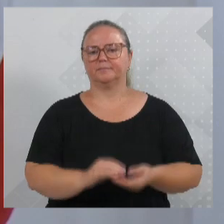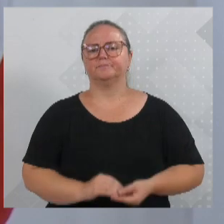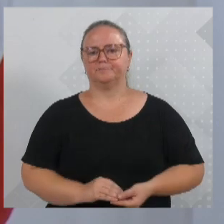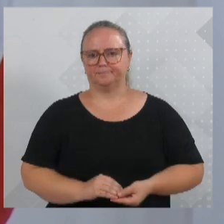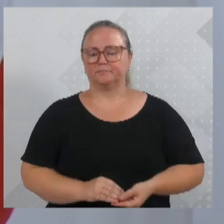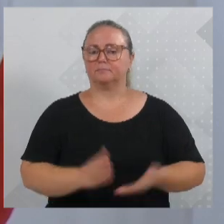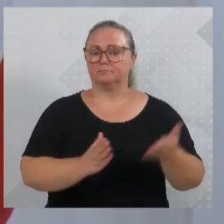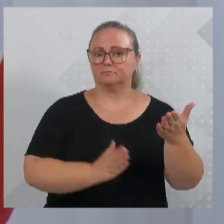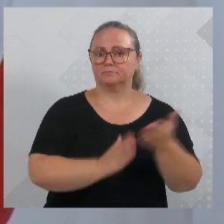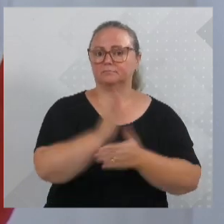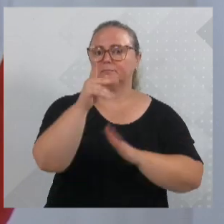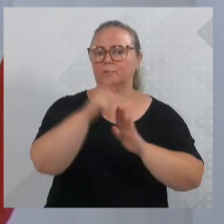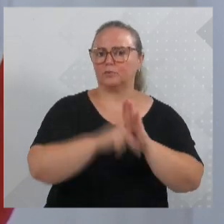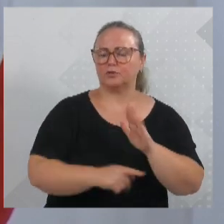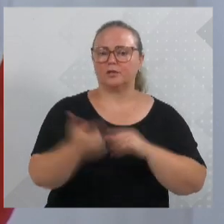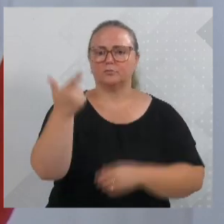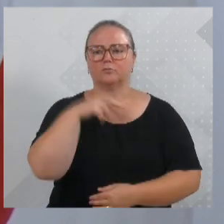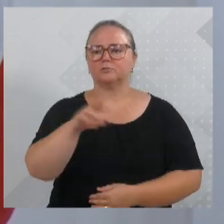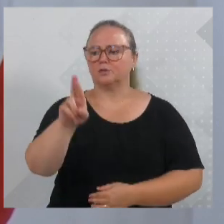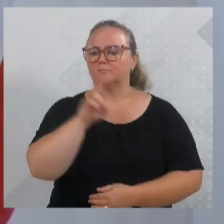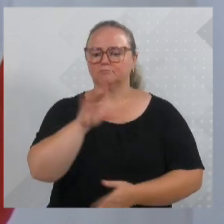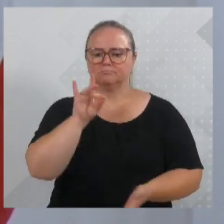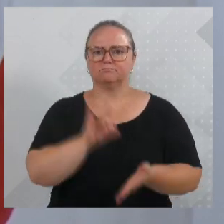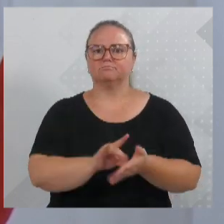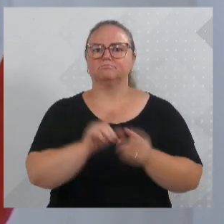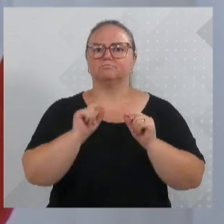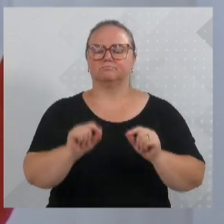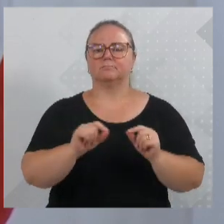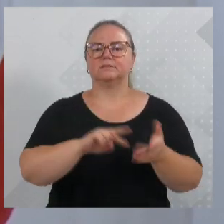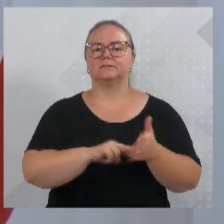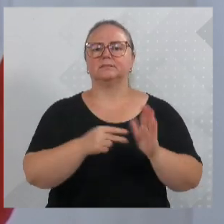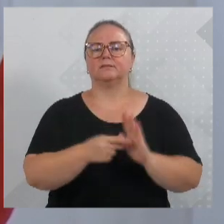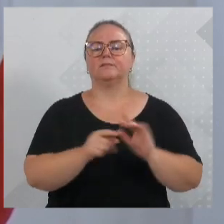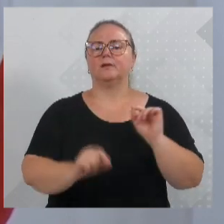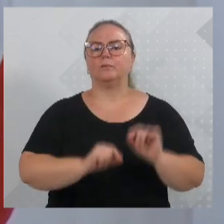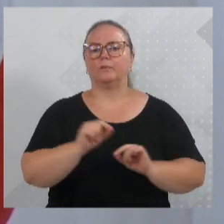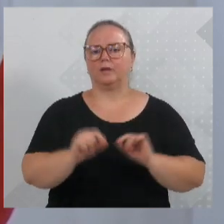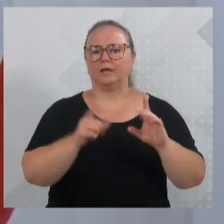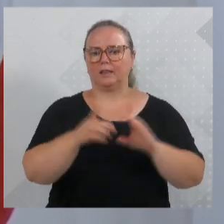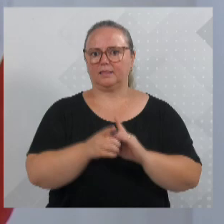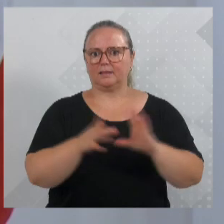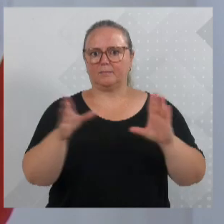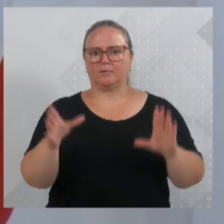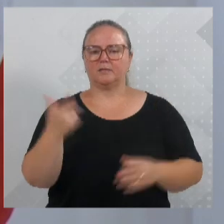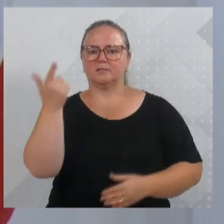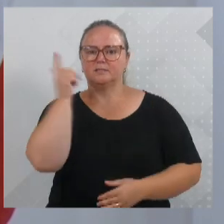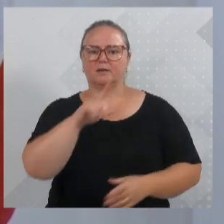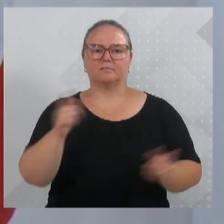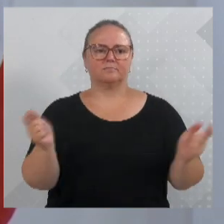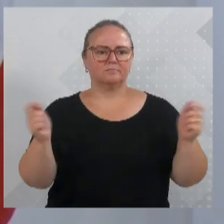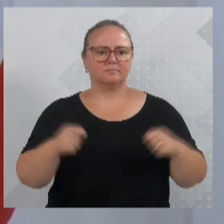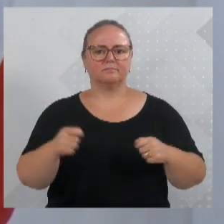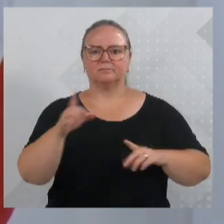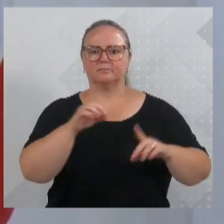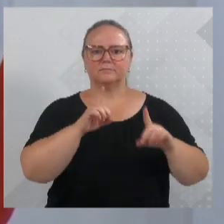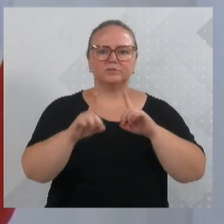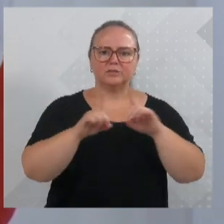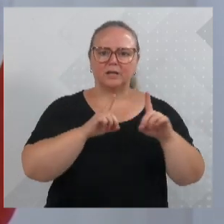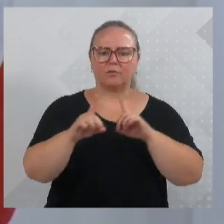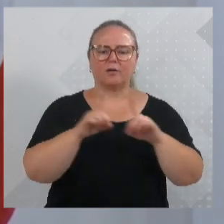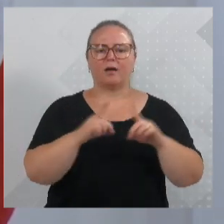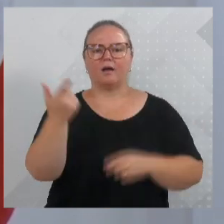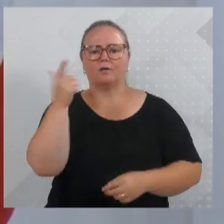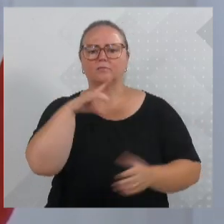projeto, conseguir resultado concreto, significa, dentro de uma democracia, capacidade de dialogar e capacidade de engolir sapo.